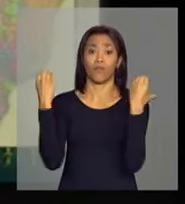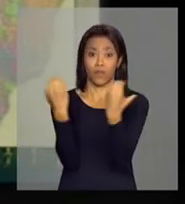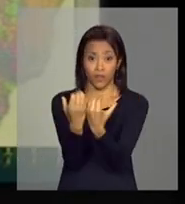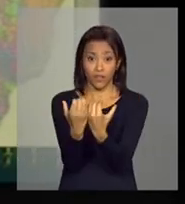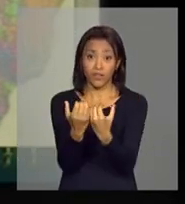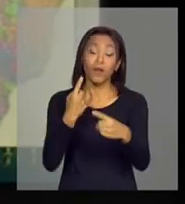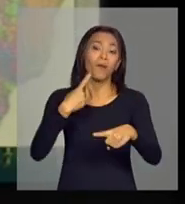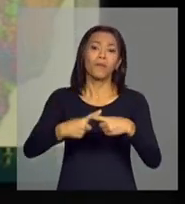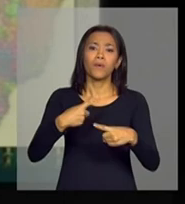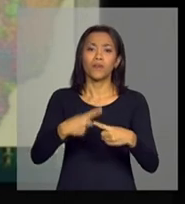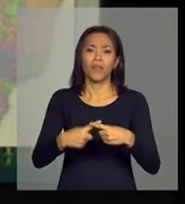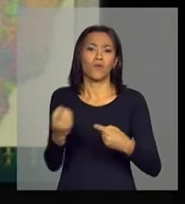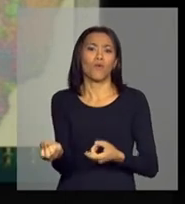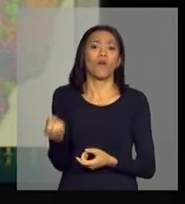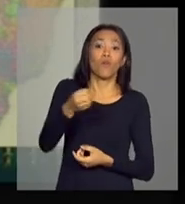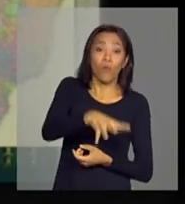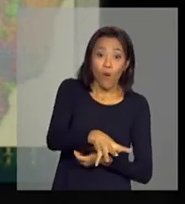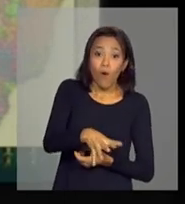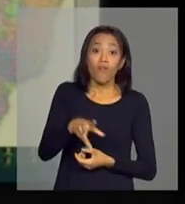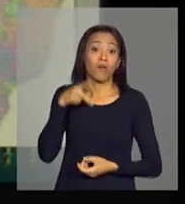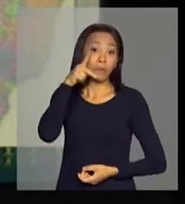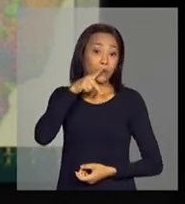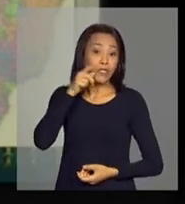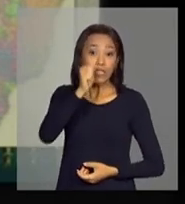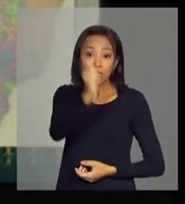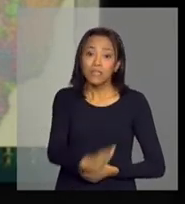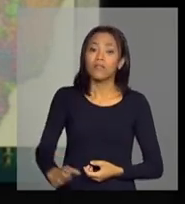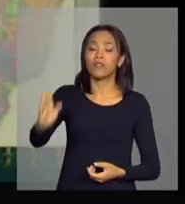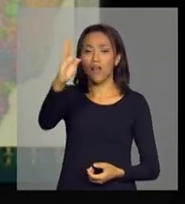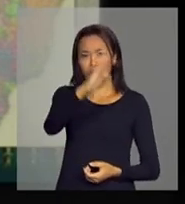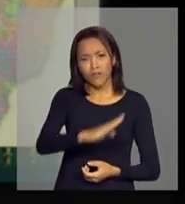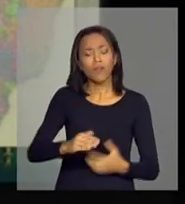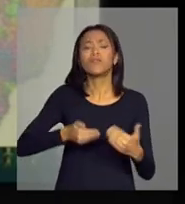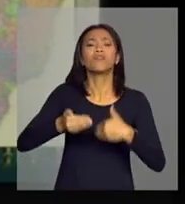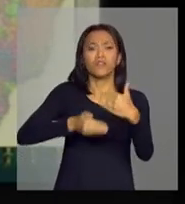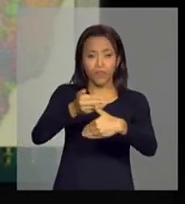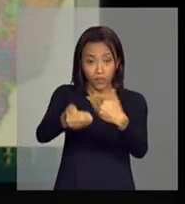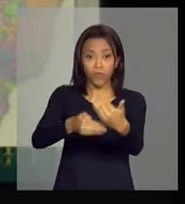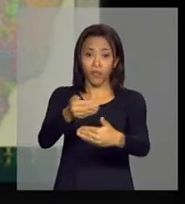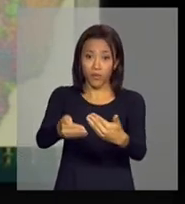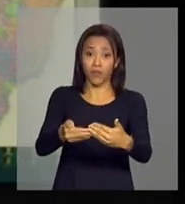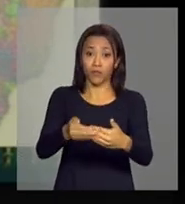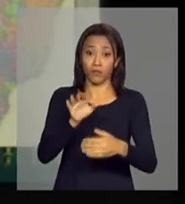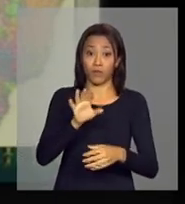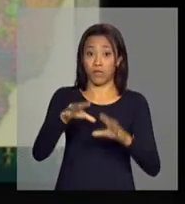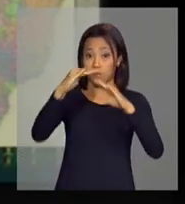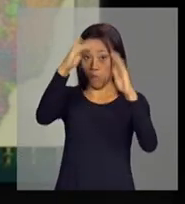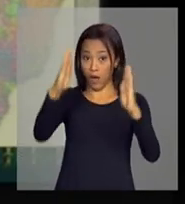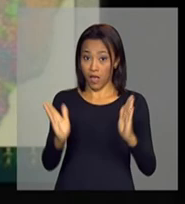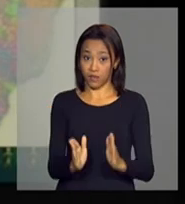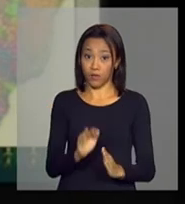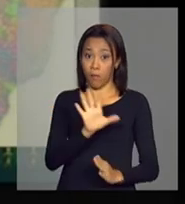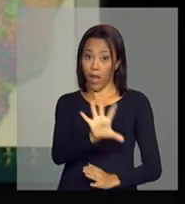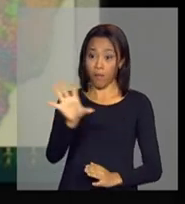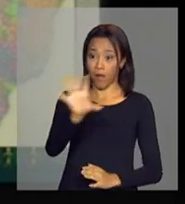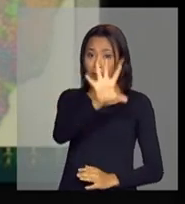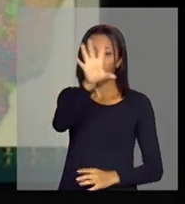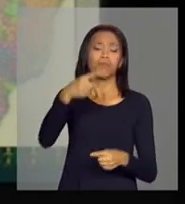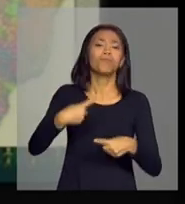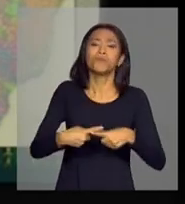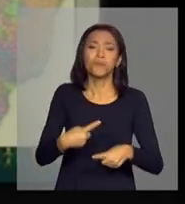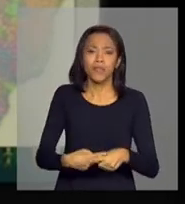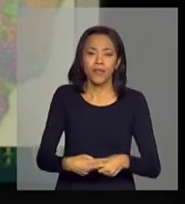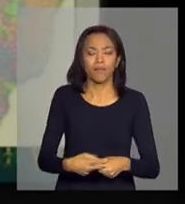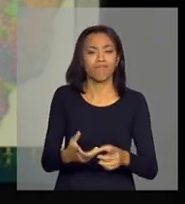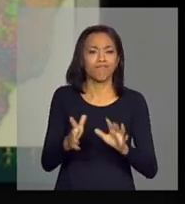necessidade de uma nova política nacional de desenvolvimento regional? Numa frase simples,